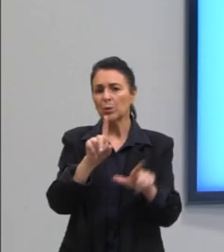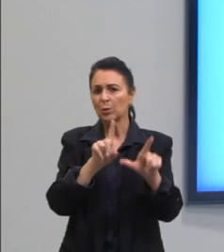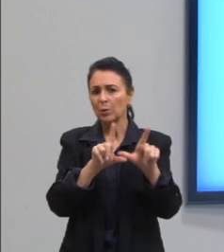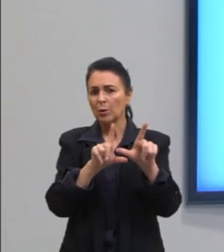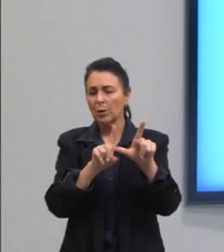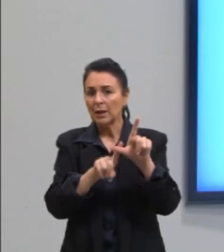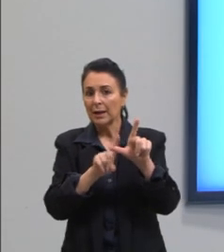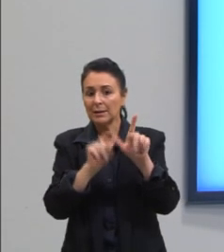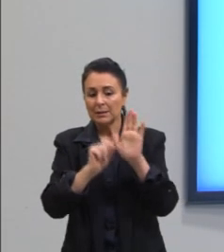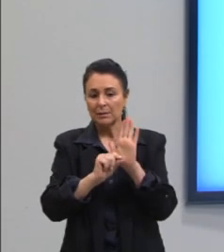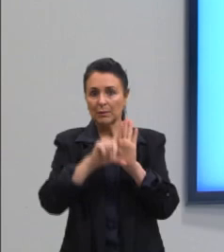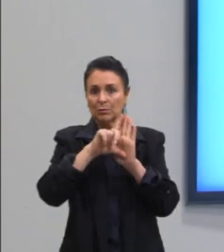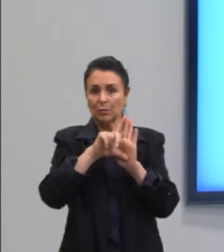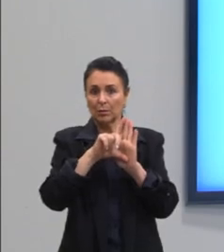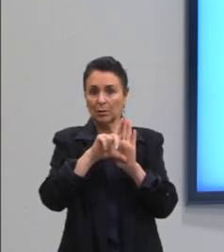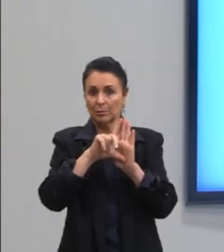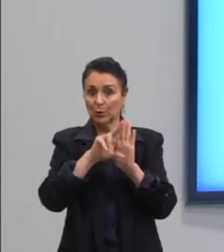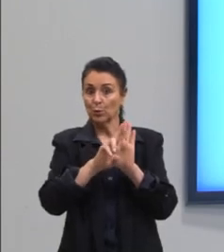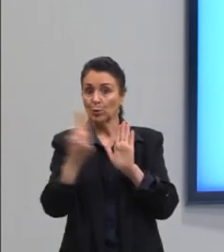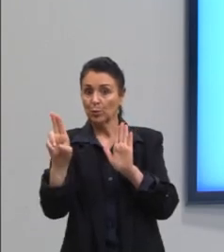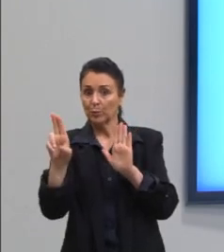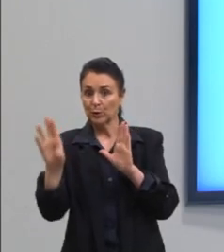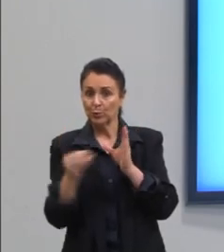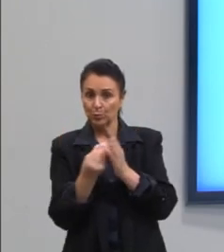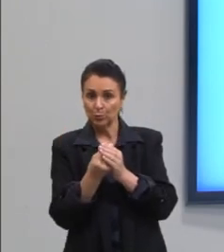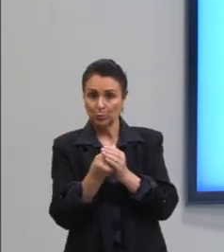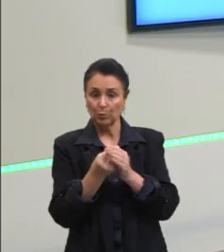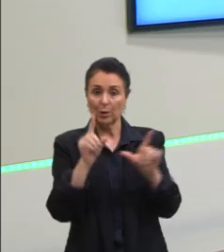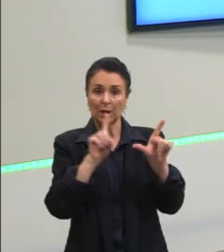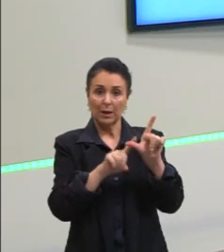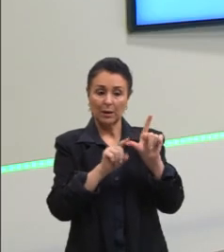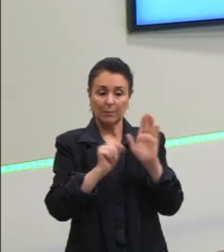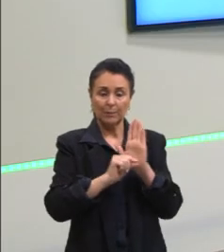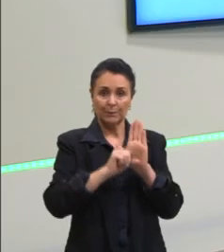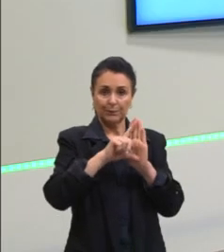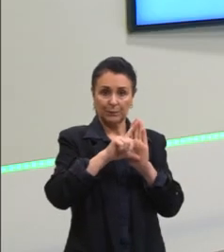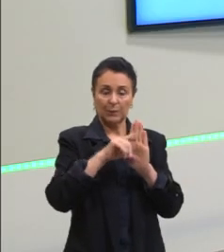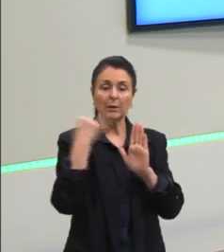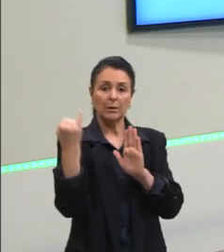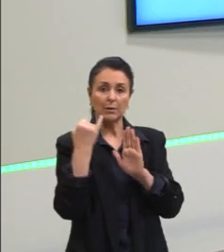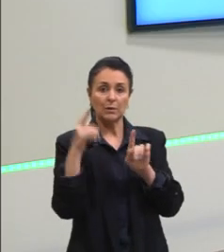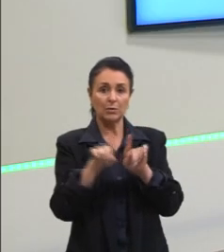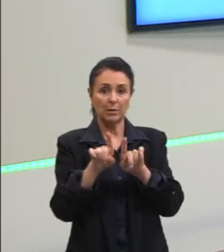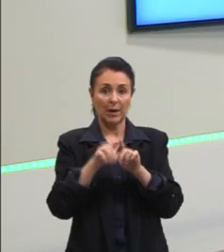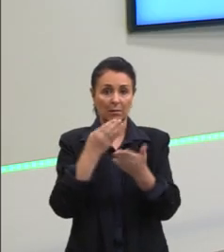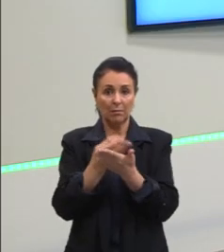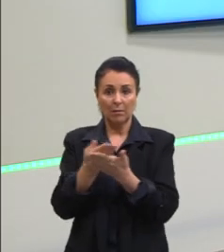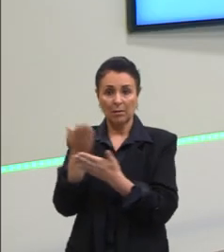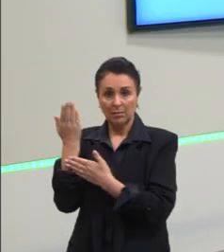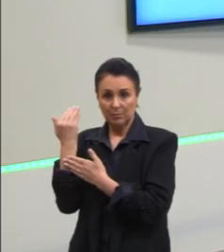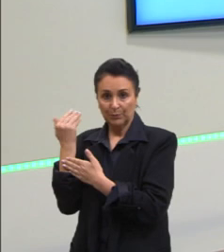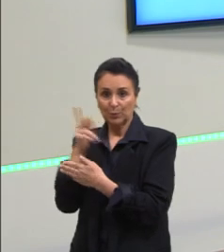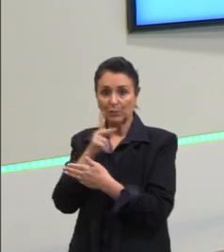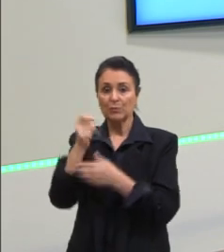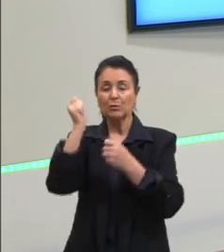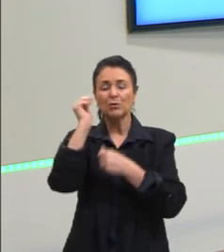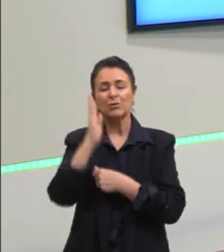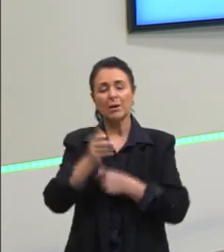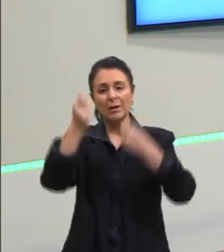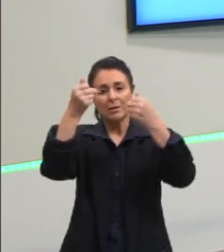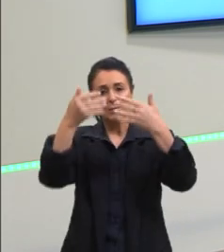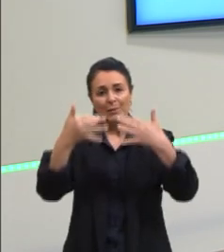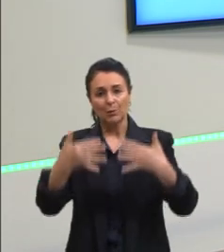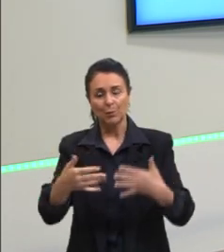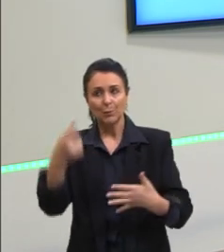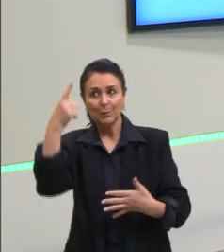maiúsculas para dar nome a eles. Importante salientar isso também. Nas aulas anteriores, reafirmei que quando a gente pensa num